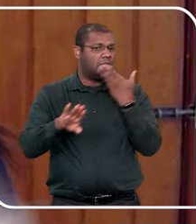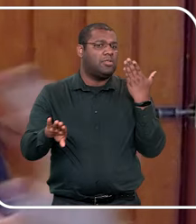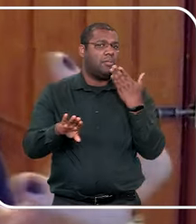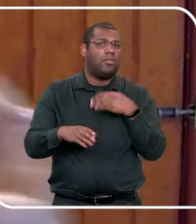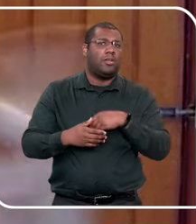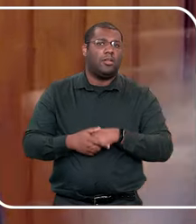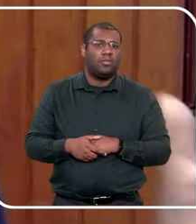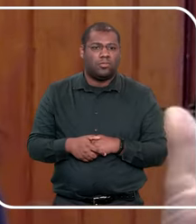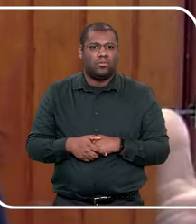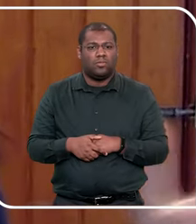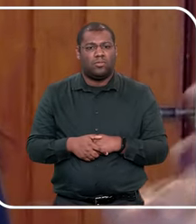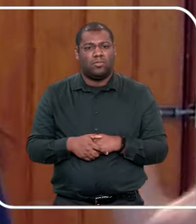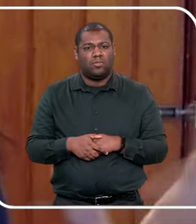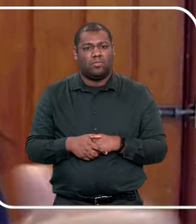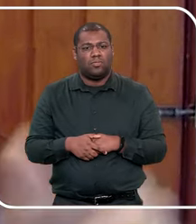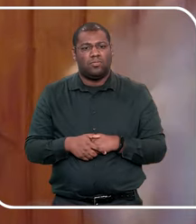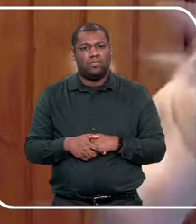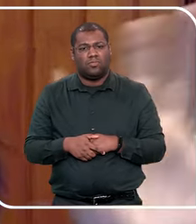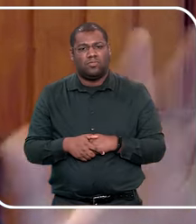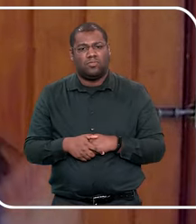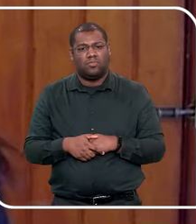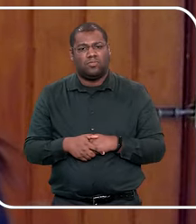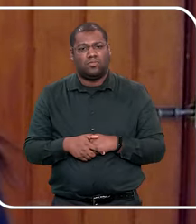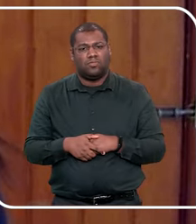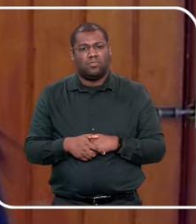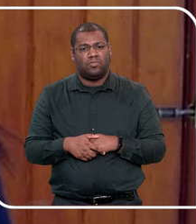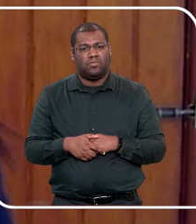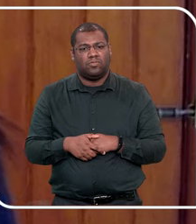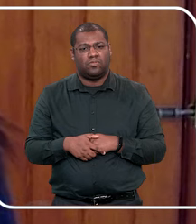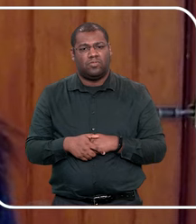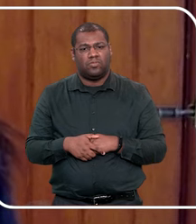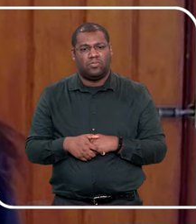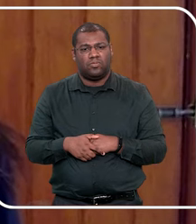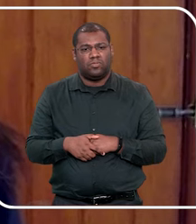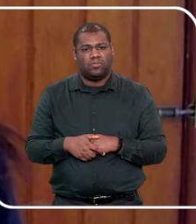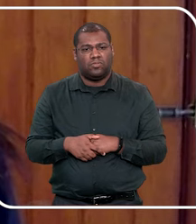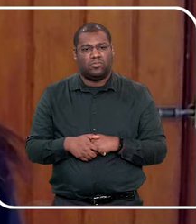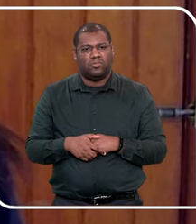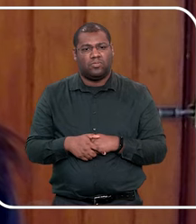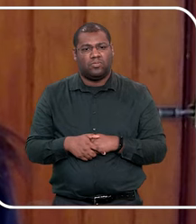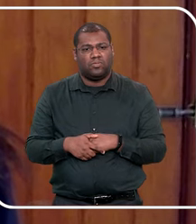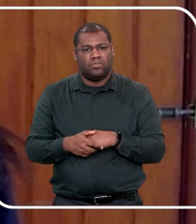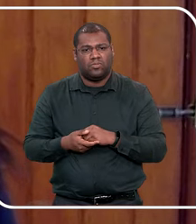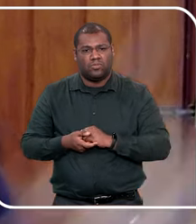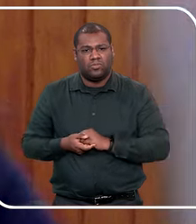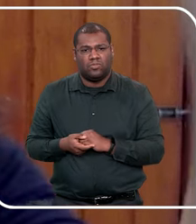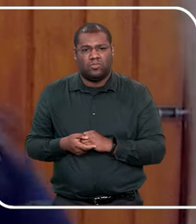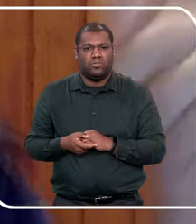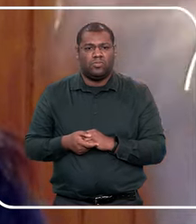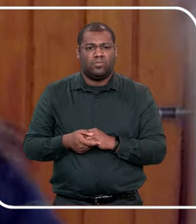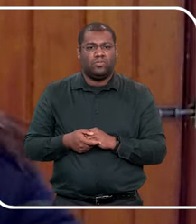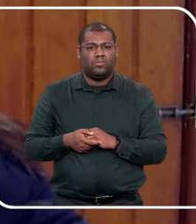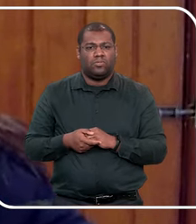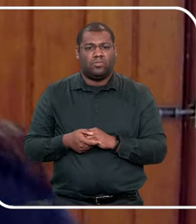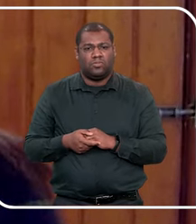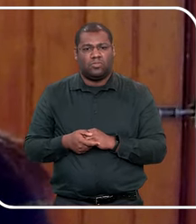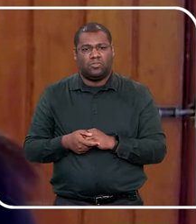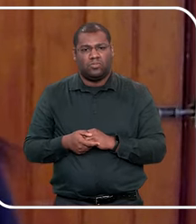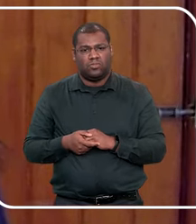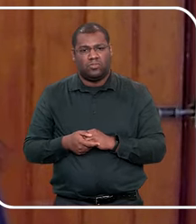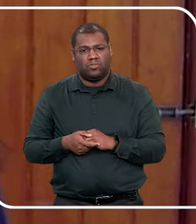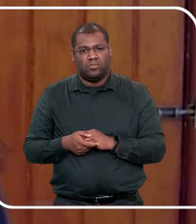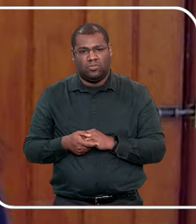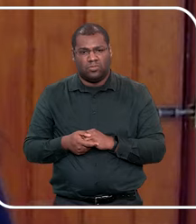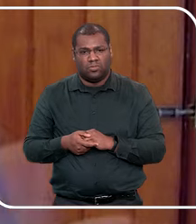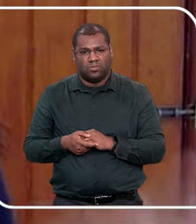e às vezes com um mimo, um presentinho, você vai dormir com a mamãe, mas às vezes a criança vem pra sua cama, você fala, você tem sua cama, vamos lá, vou voltar com